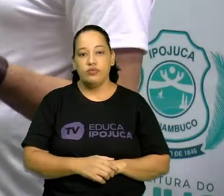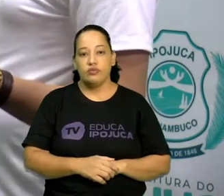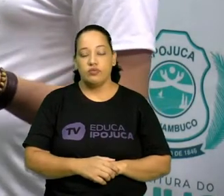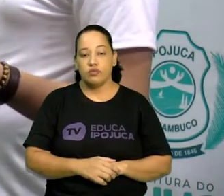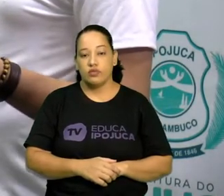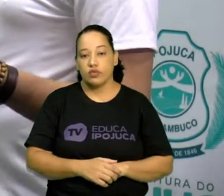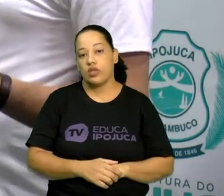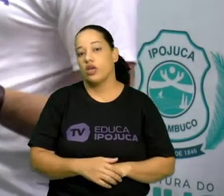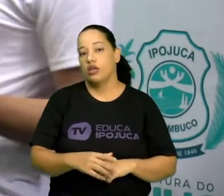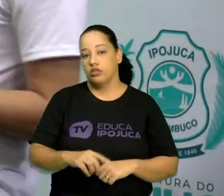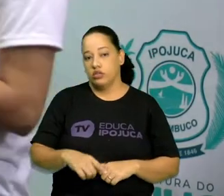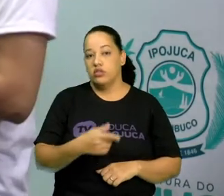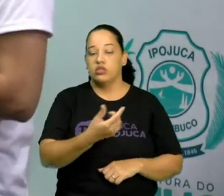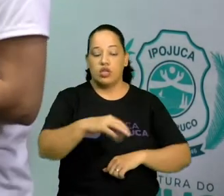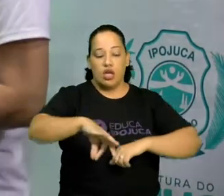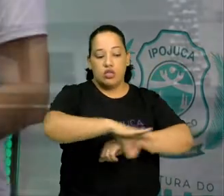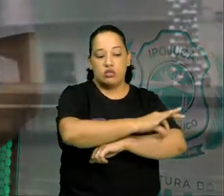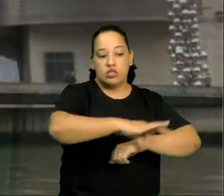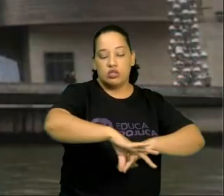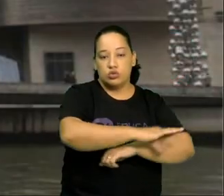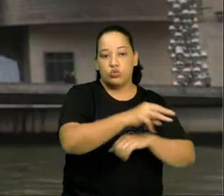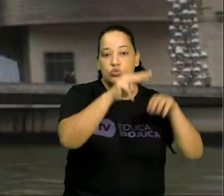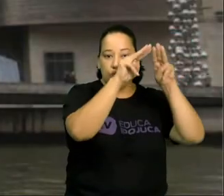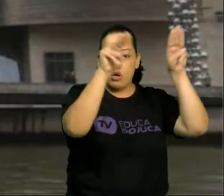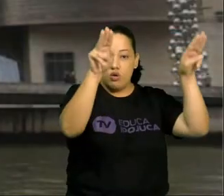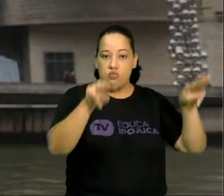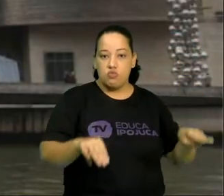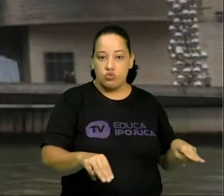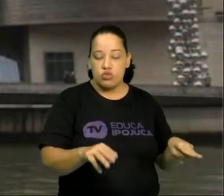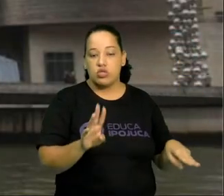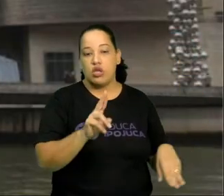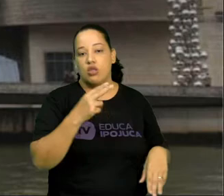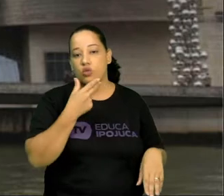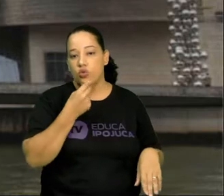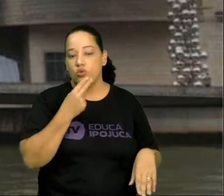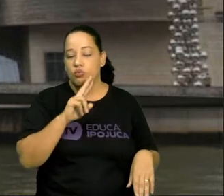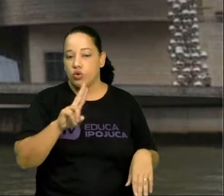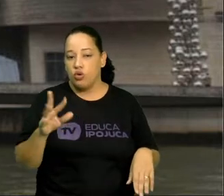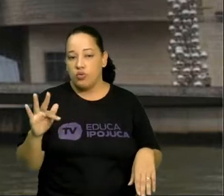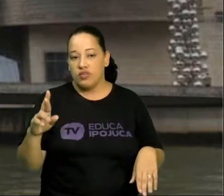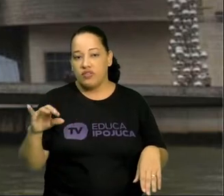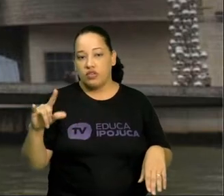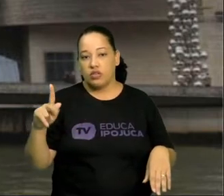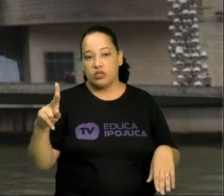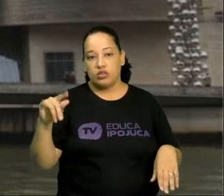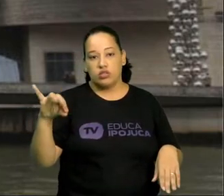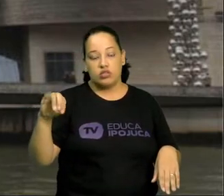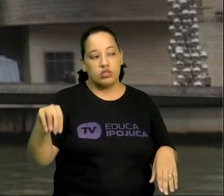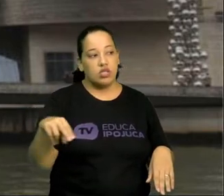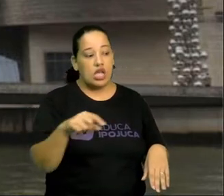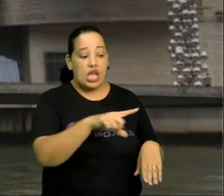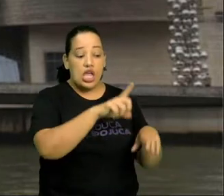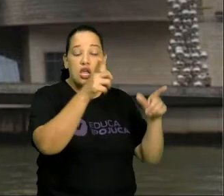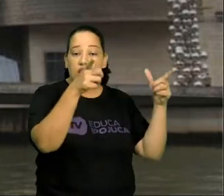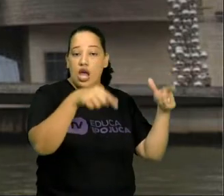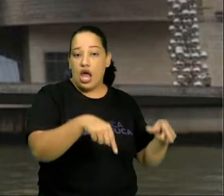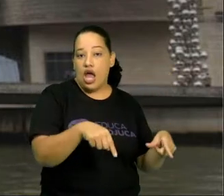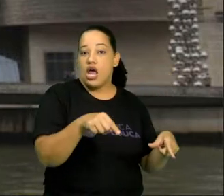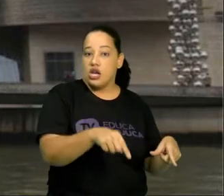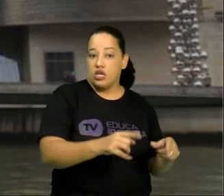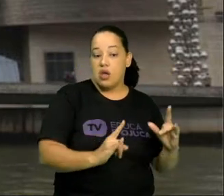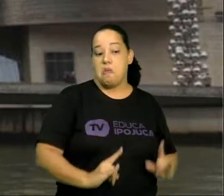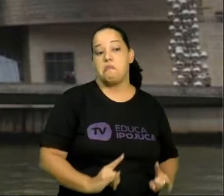A arquitetura, o Museu Guggenheim, que é de um cara chamado Frank Gallery. Isso aqui é um museu, gente. Isso aqui é um prédio incrível,